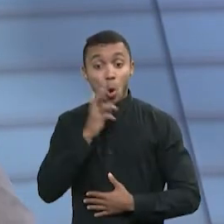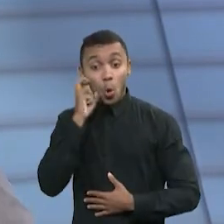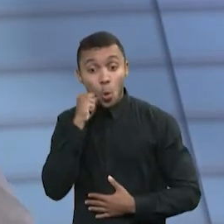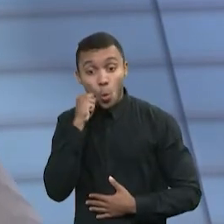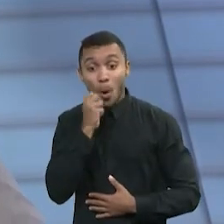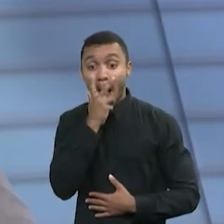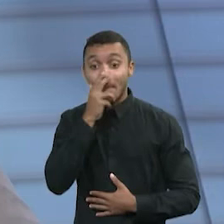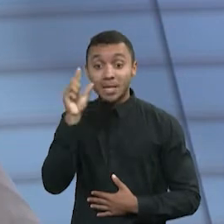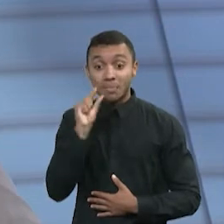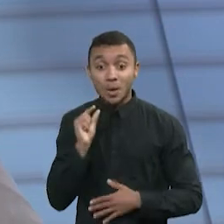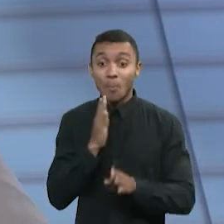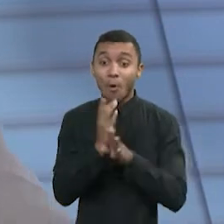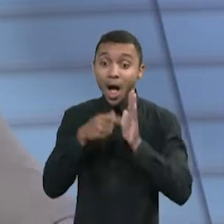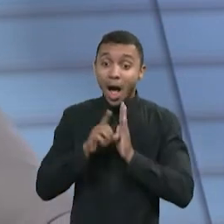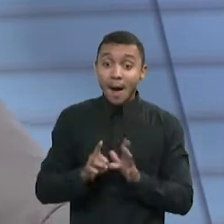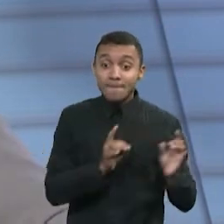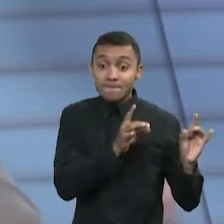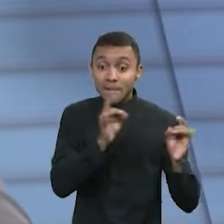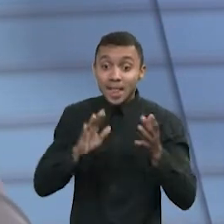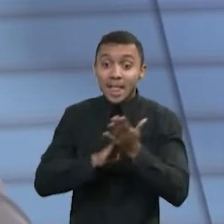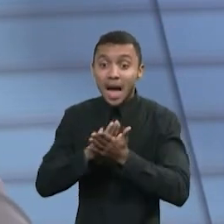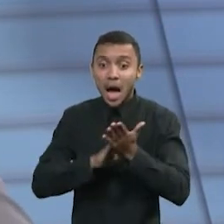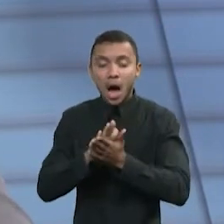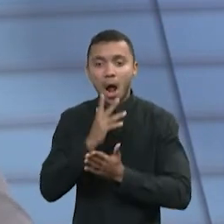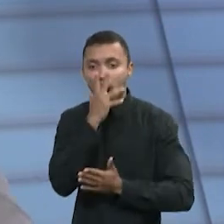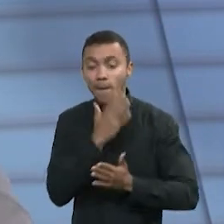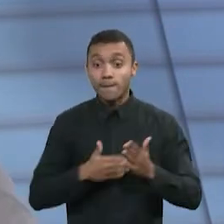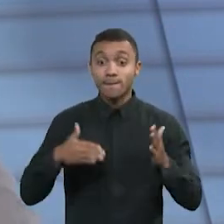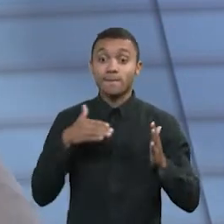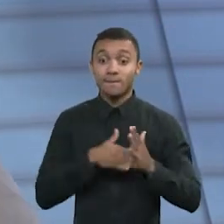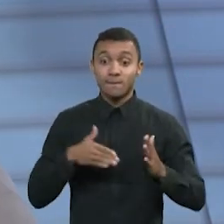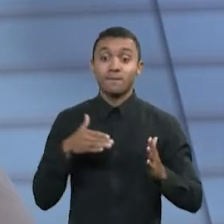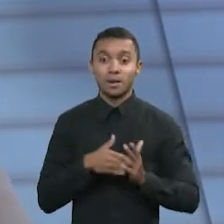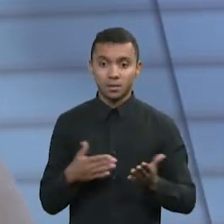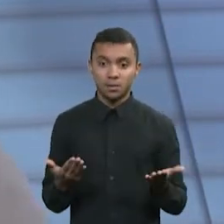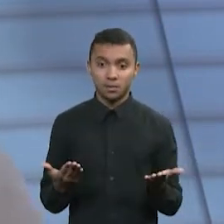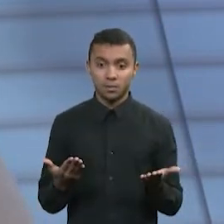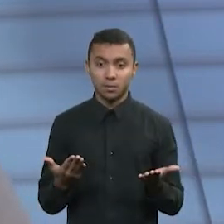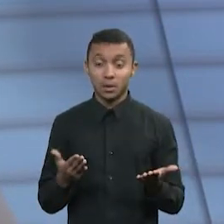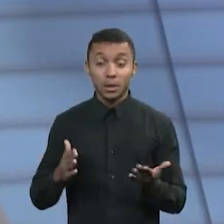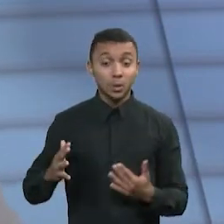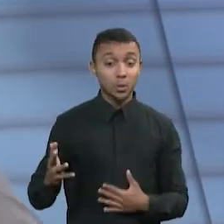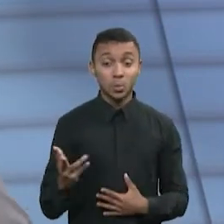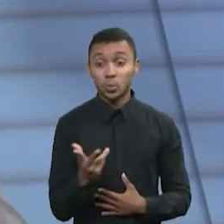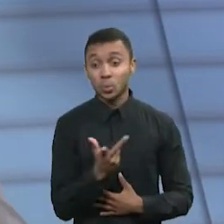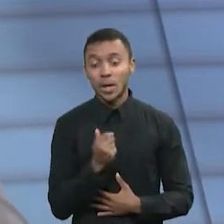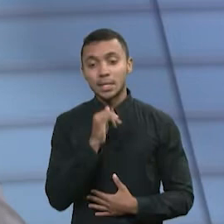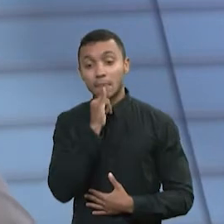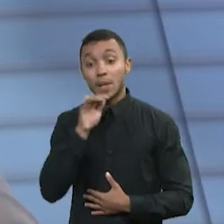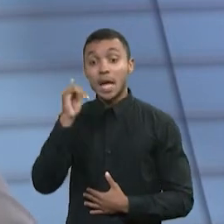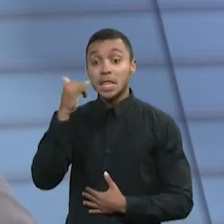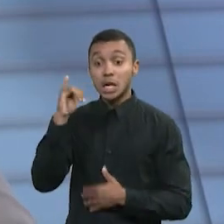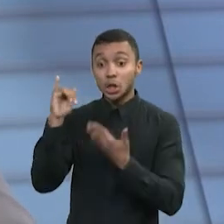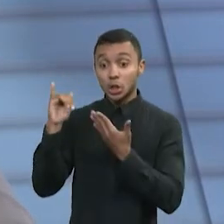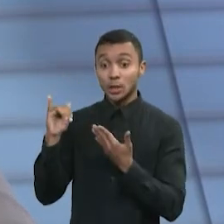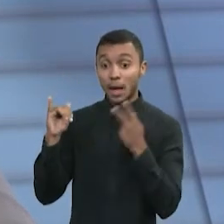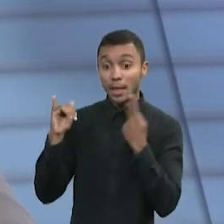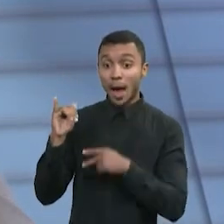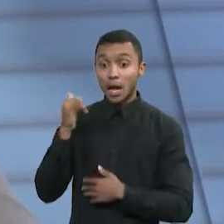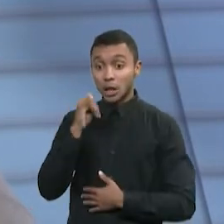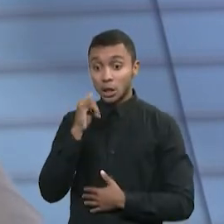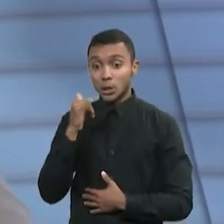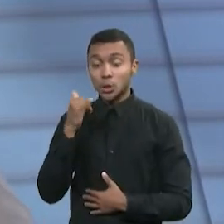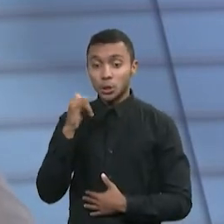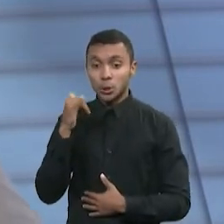nessa faixa aí, aproximadamente, tudo se torna maior. O fluxo de caixa cai, né? Exatamente. Tudo se torna, a energia, até a própria energia das